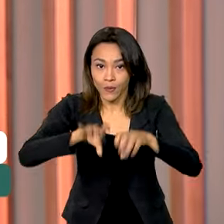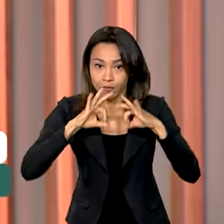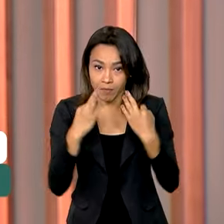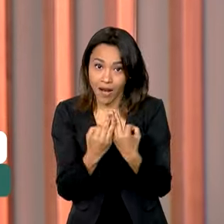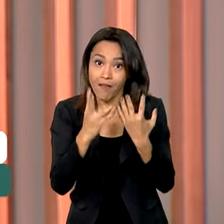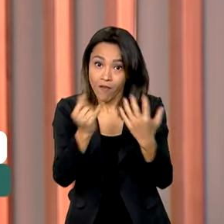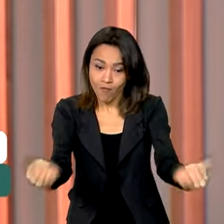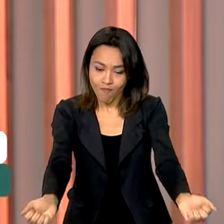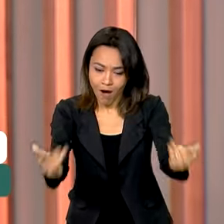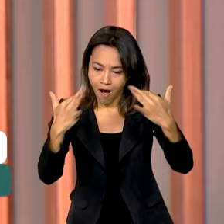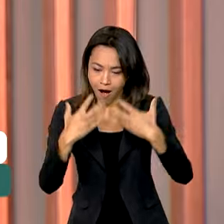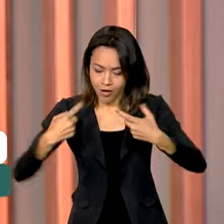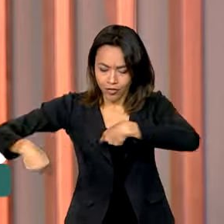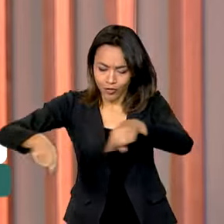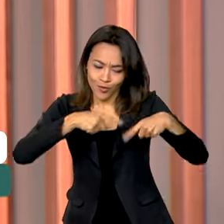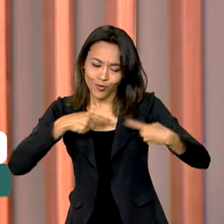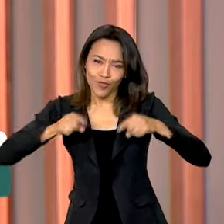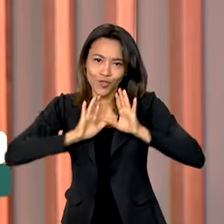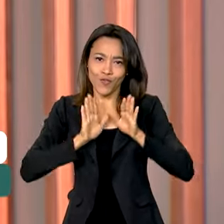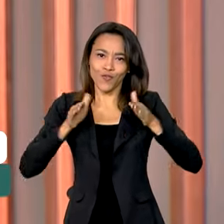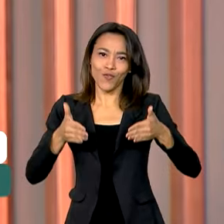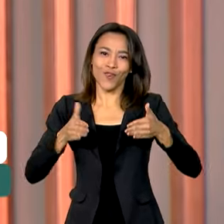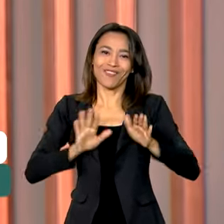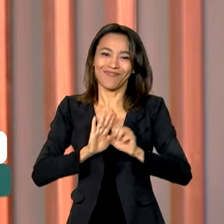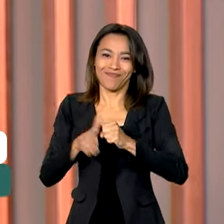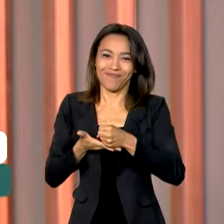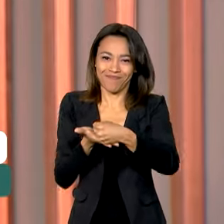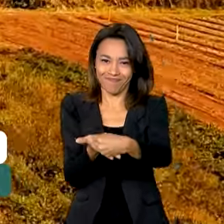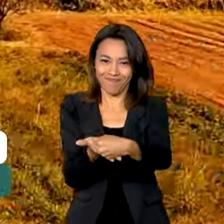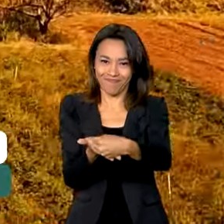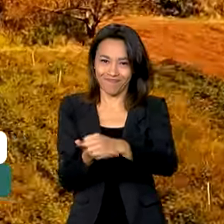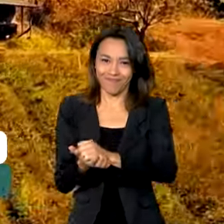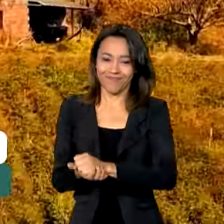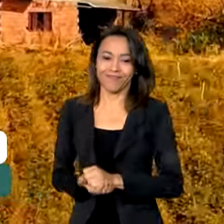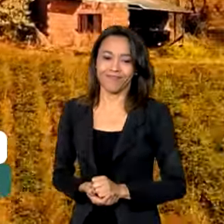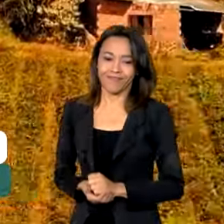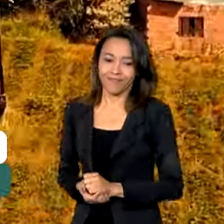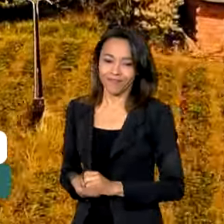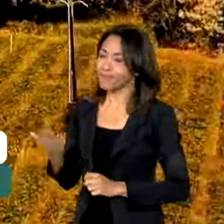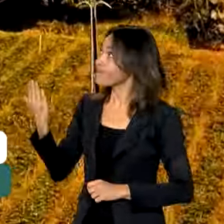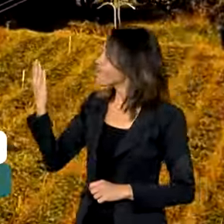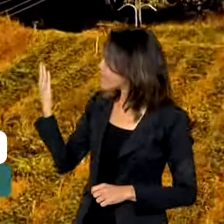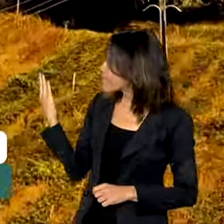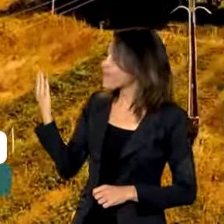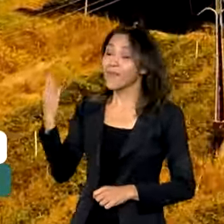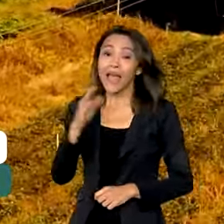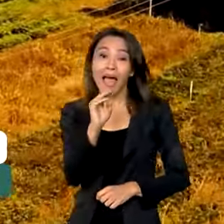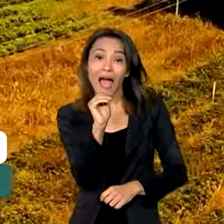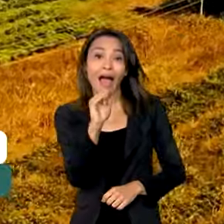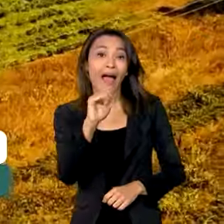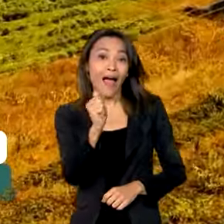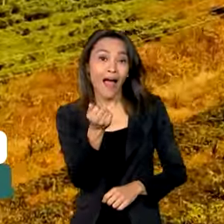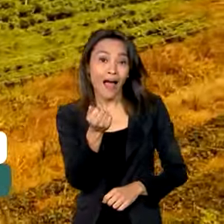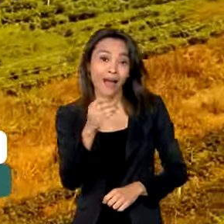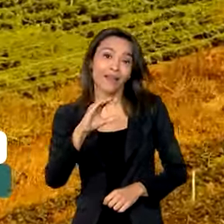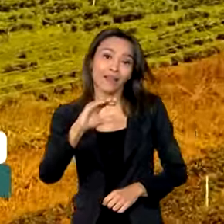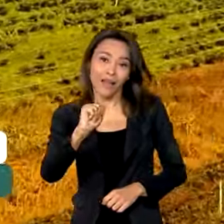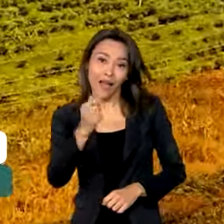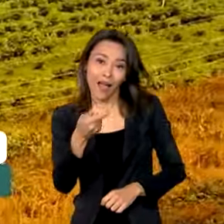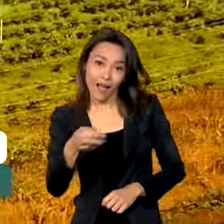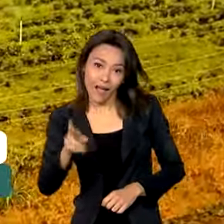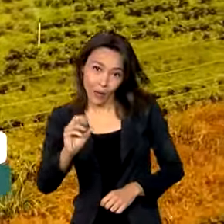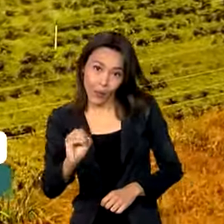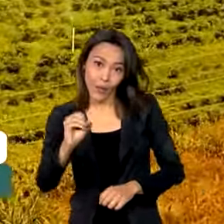vão discutir o setor com foco na sustentabilidade. A agroecologia é um modelo de agricultura